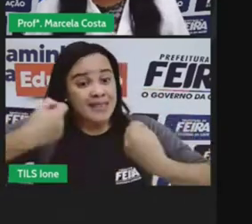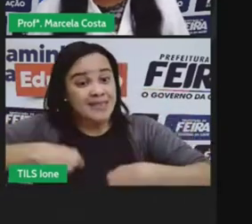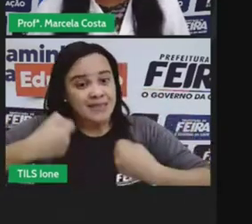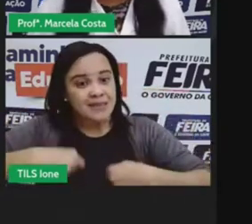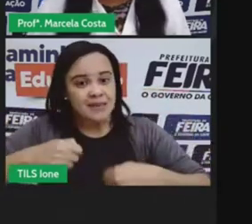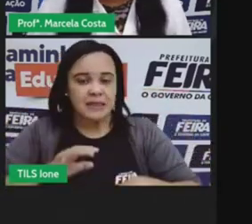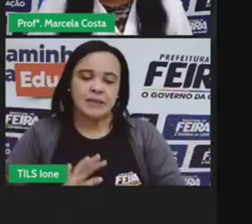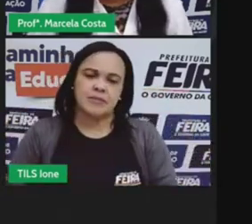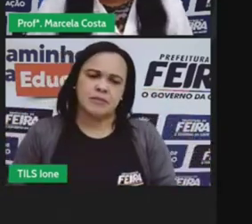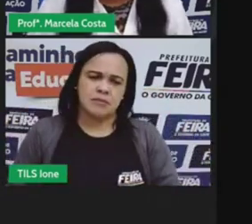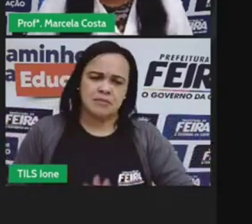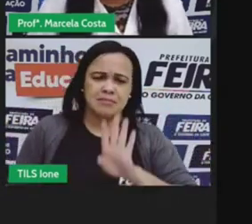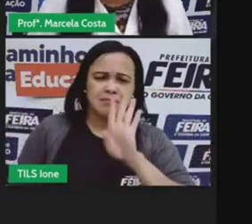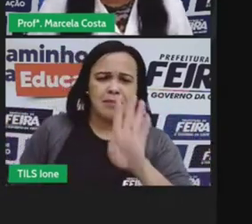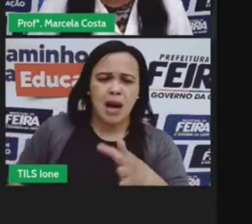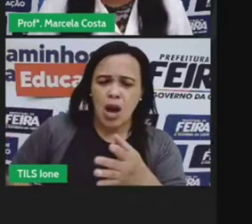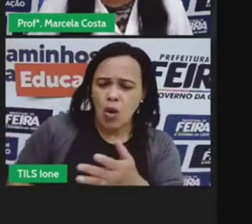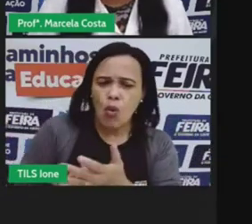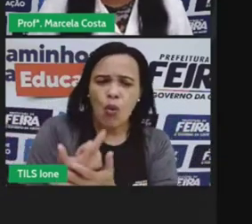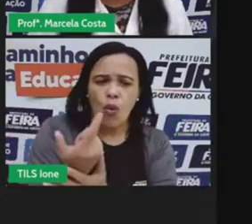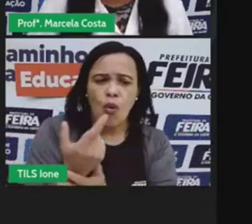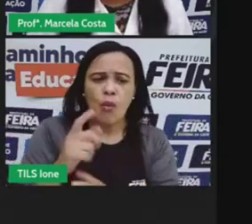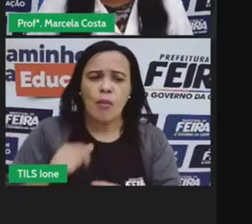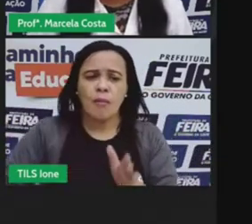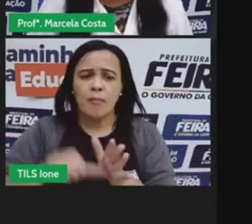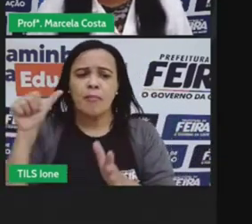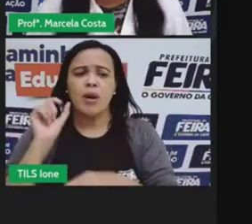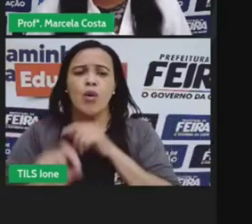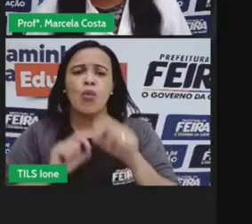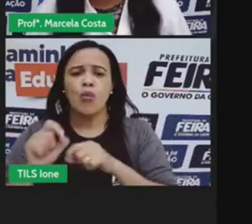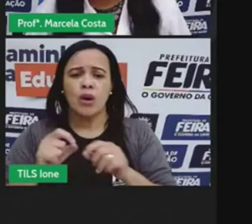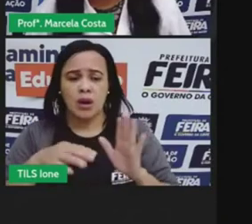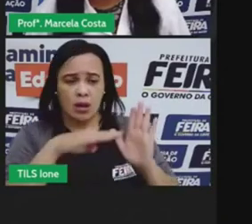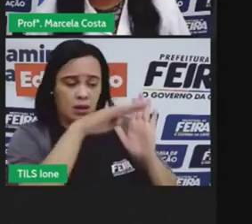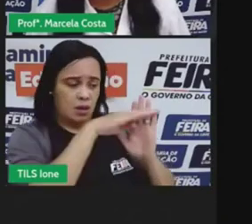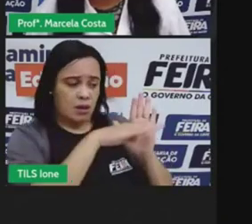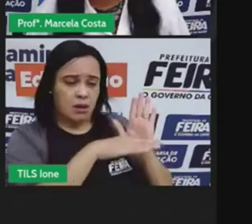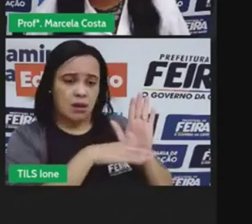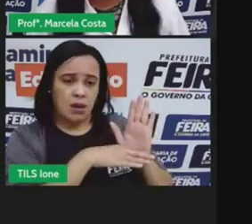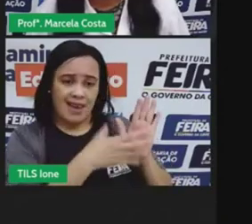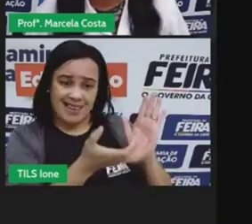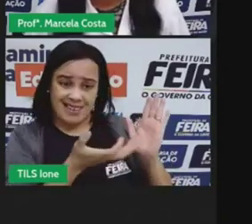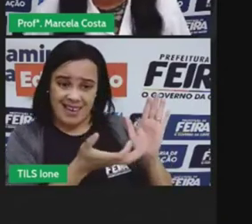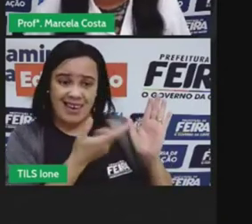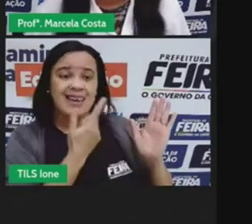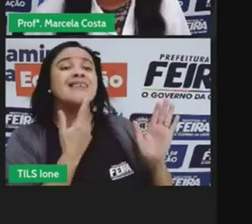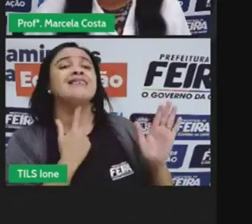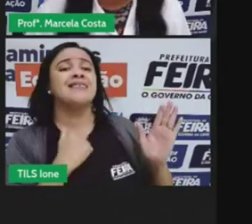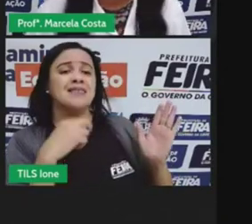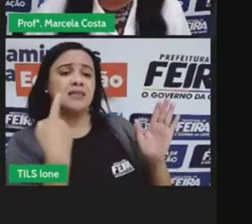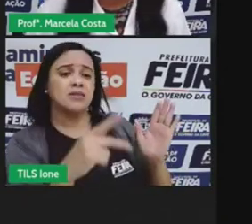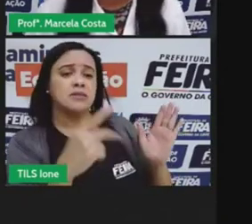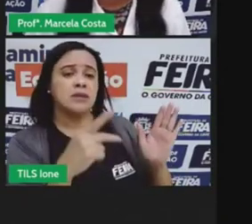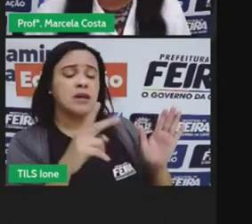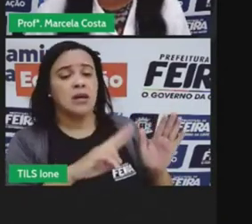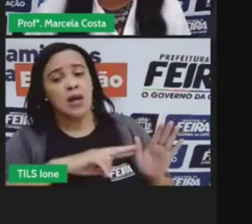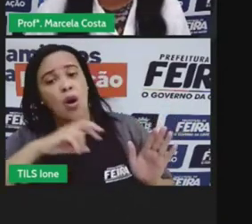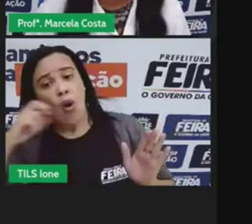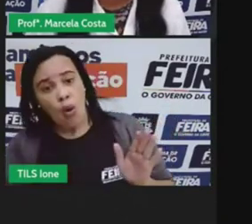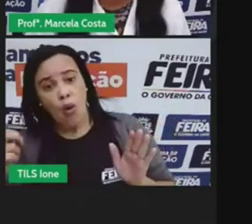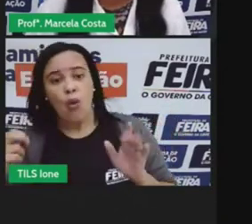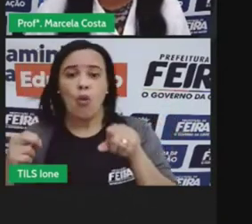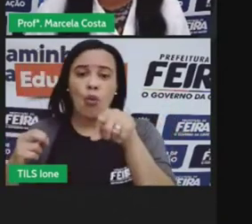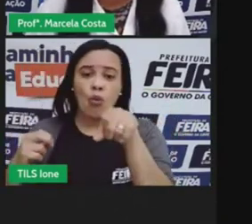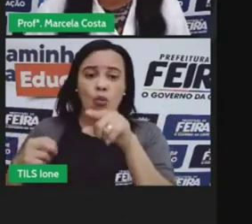o que os itens da lista eu quero ou os itens da lista